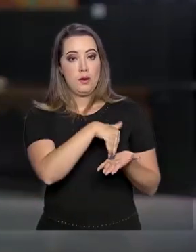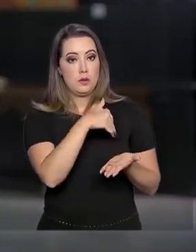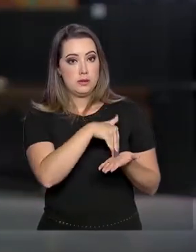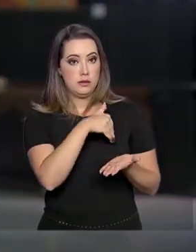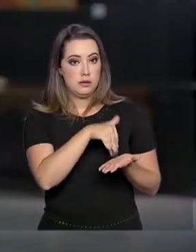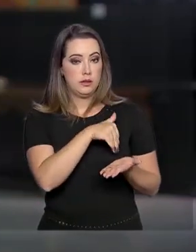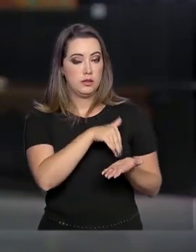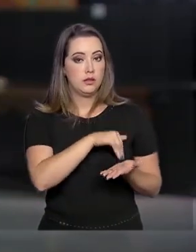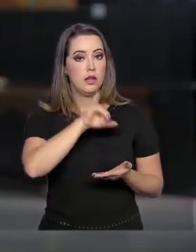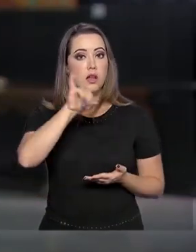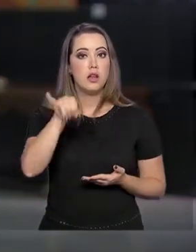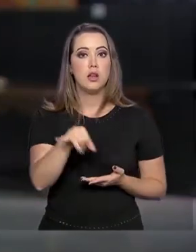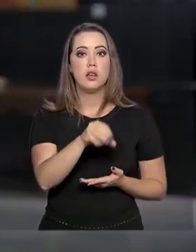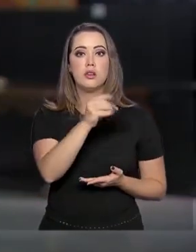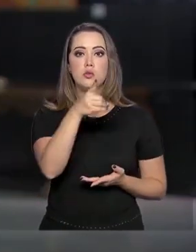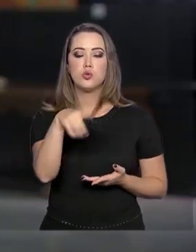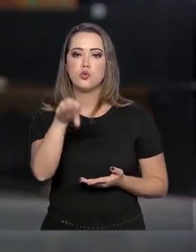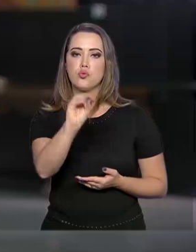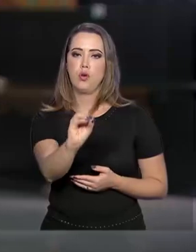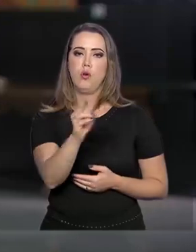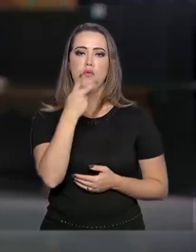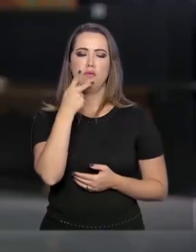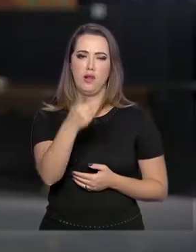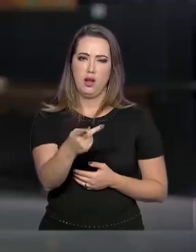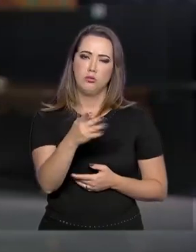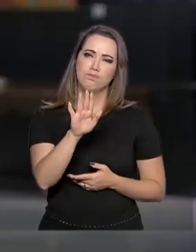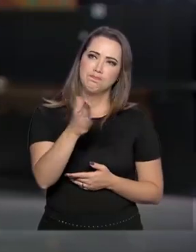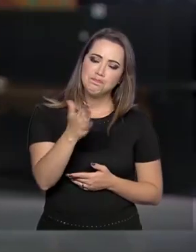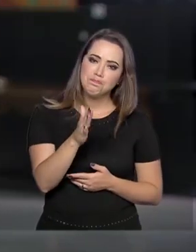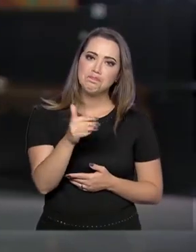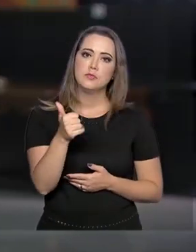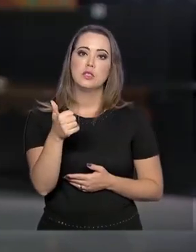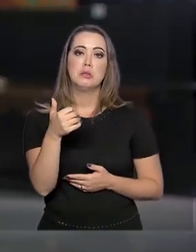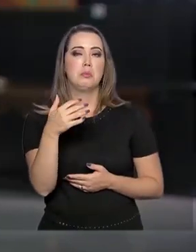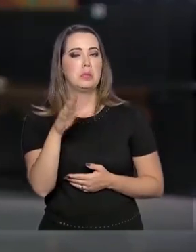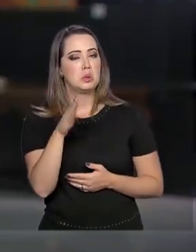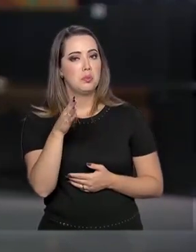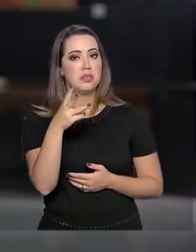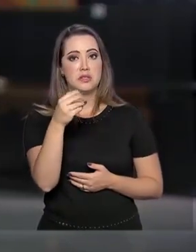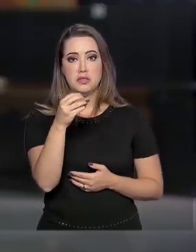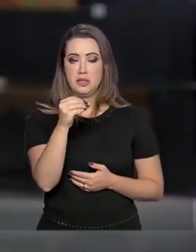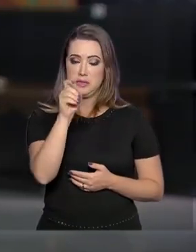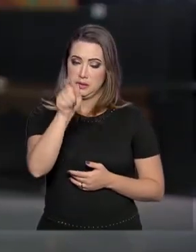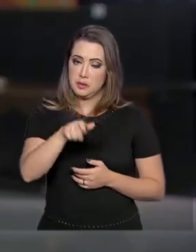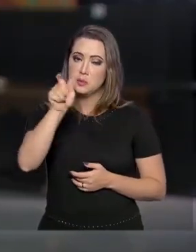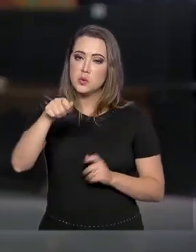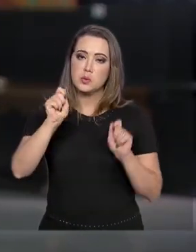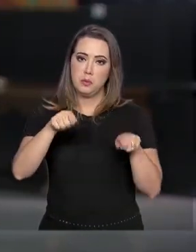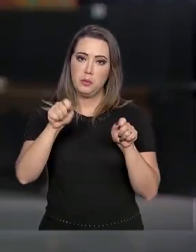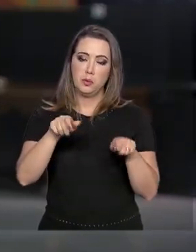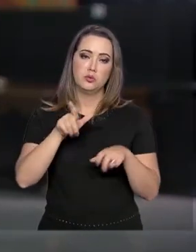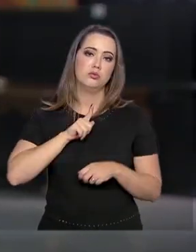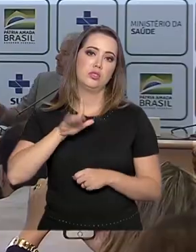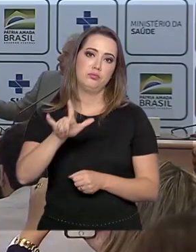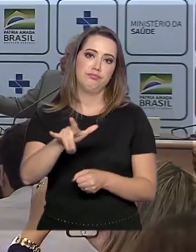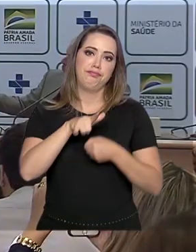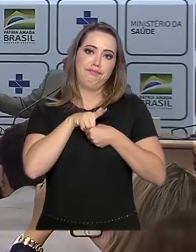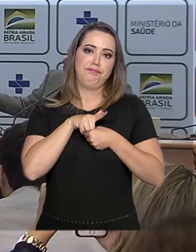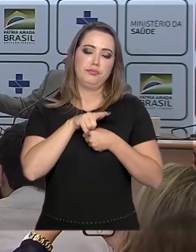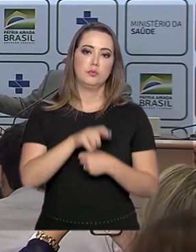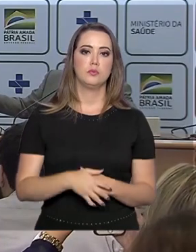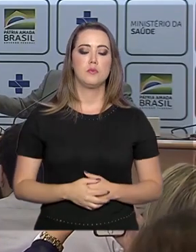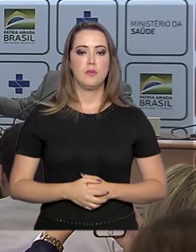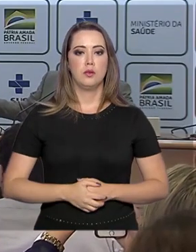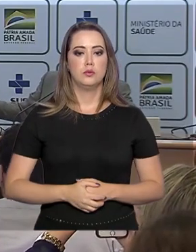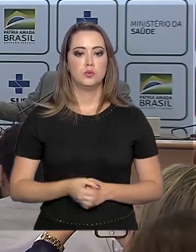Saúde, João Gabardo, ele disse que esse número chega perto dos 300 casos suspeitos. O